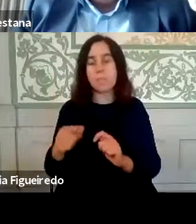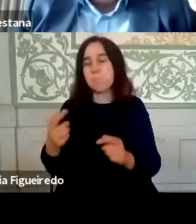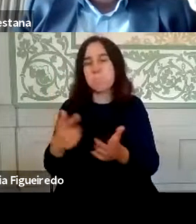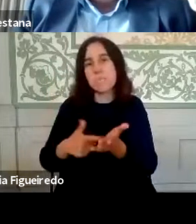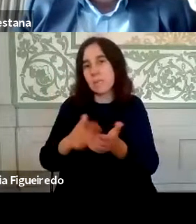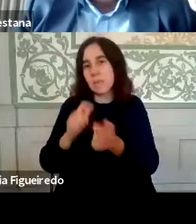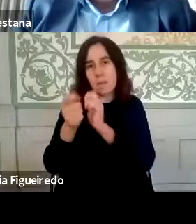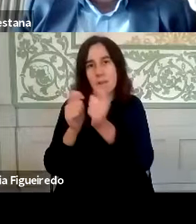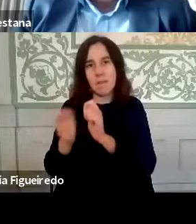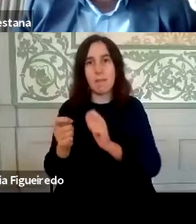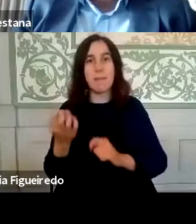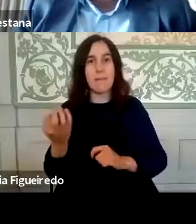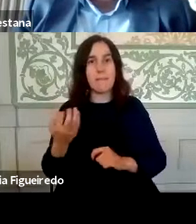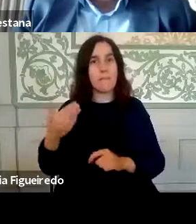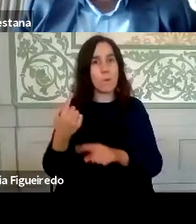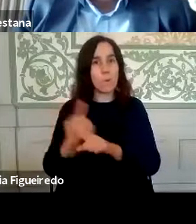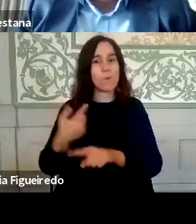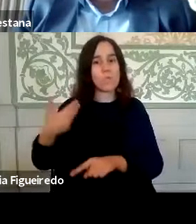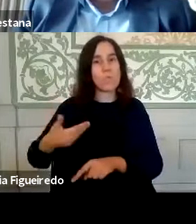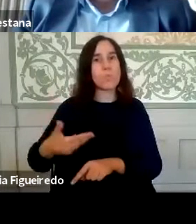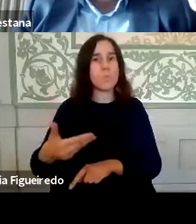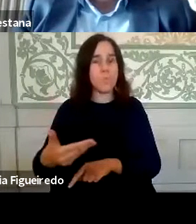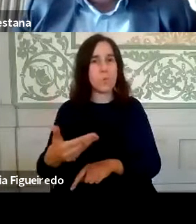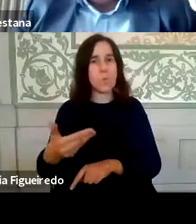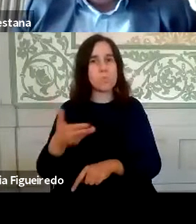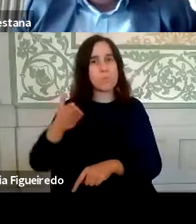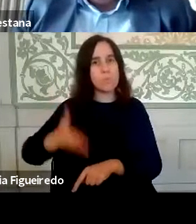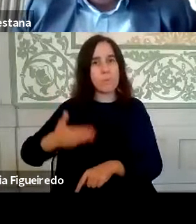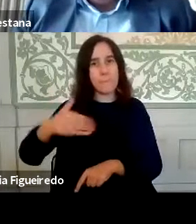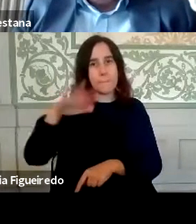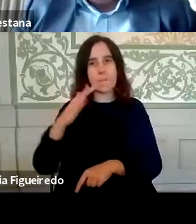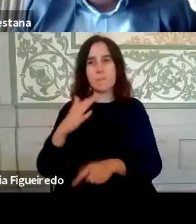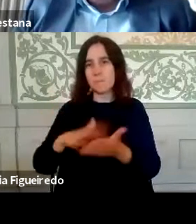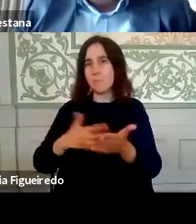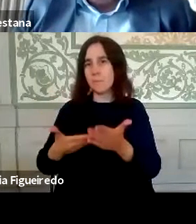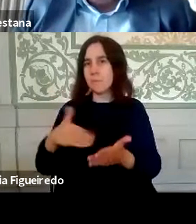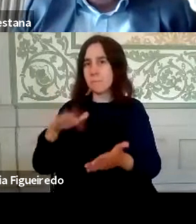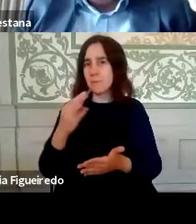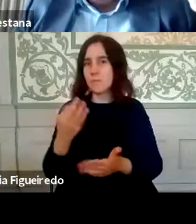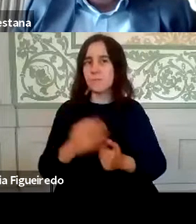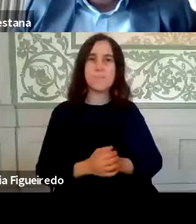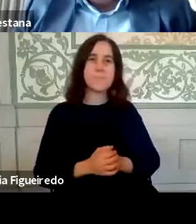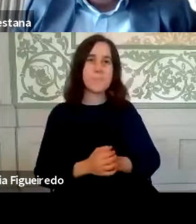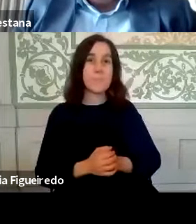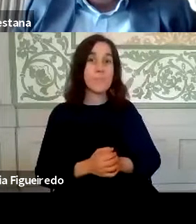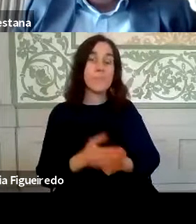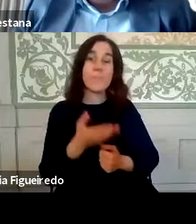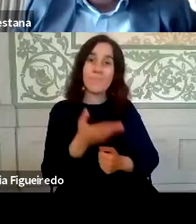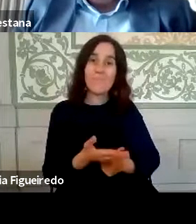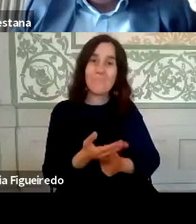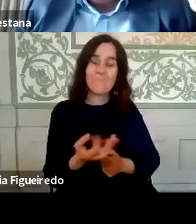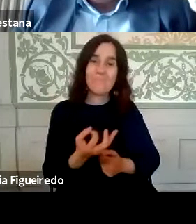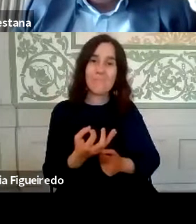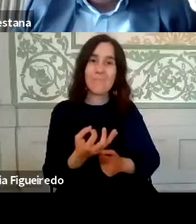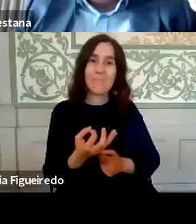e as coisas acabam por ser com muito mais rigor e com muito mais planejados. E como neste caso, só